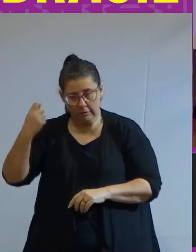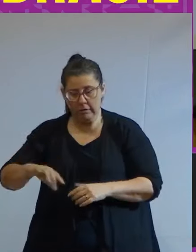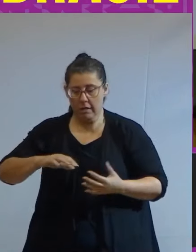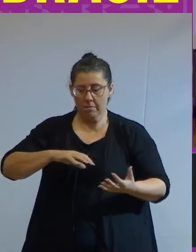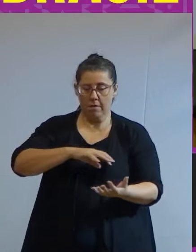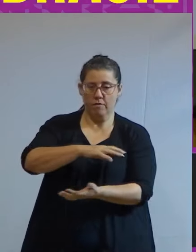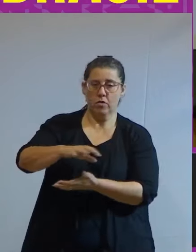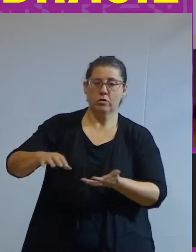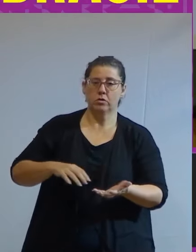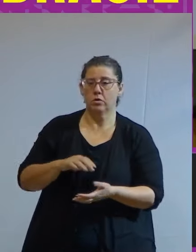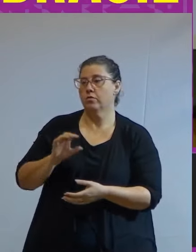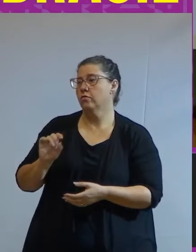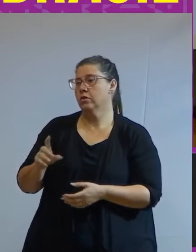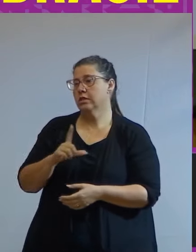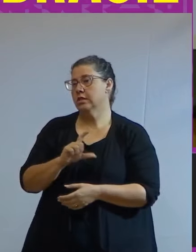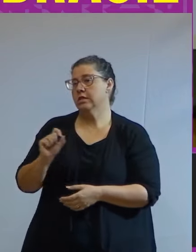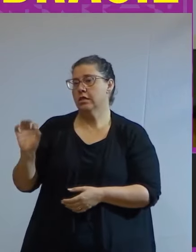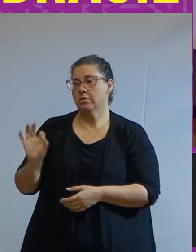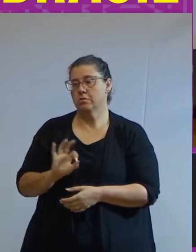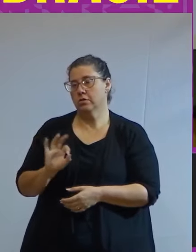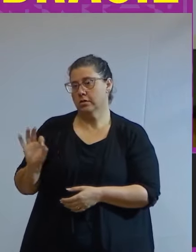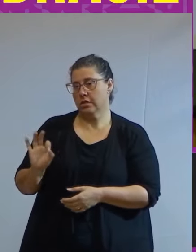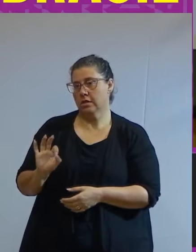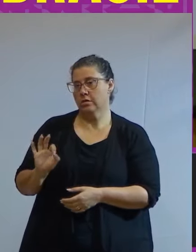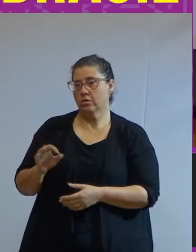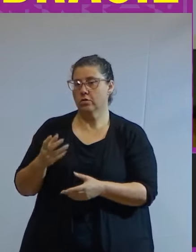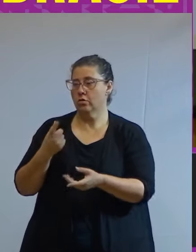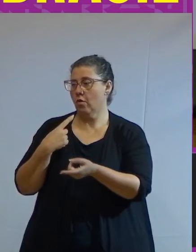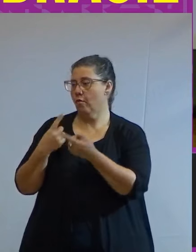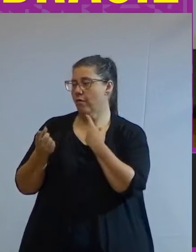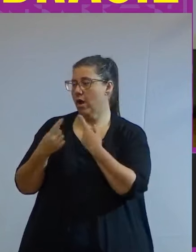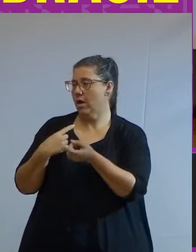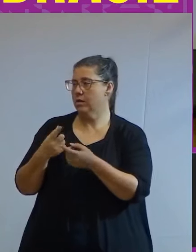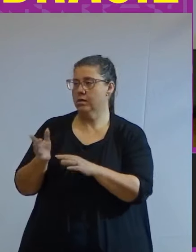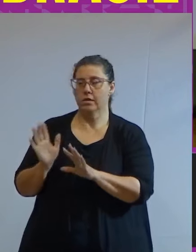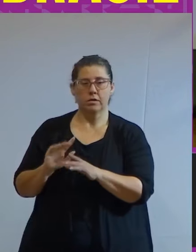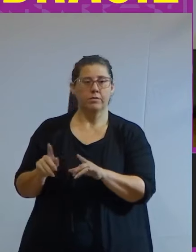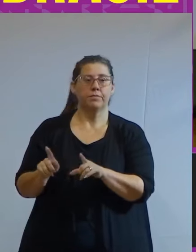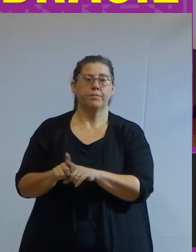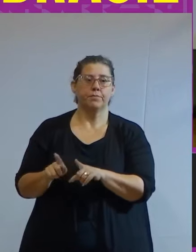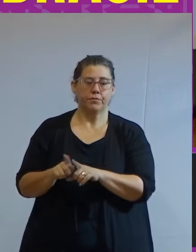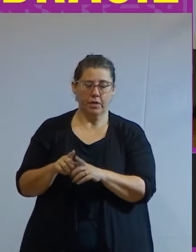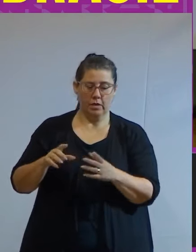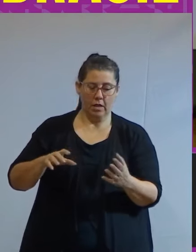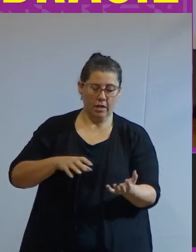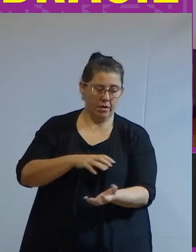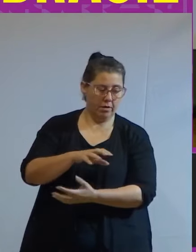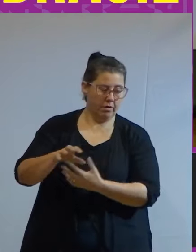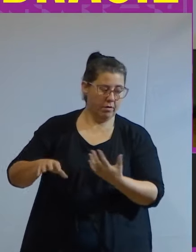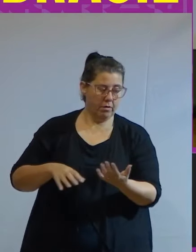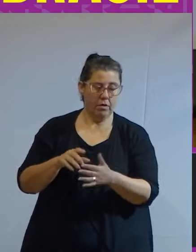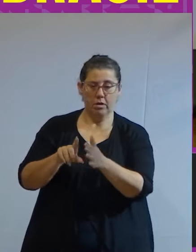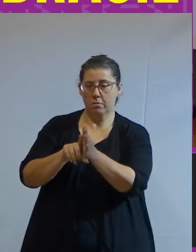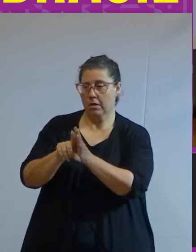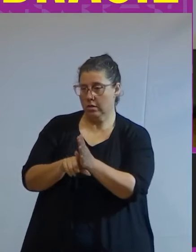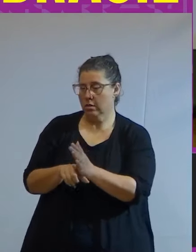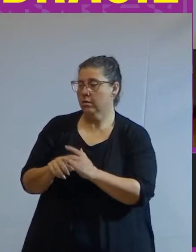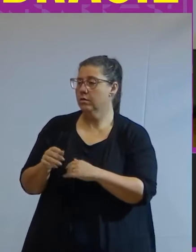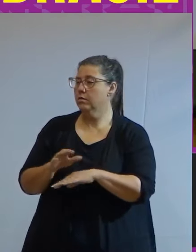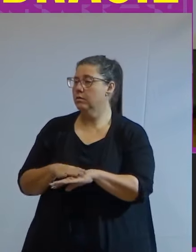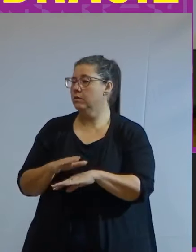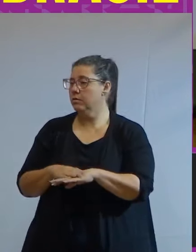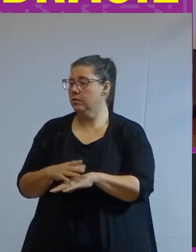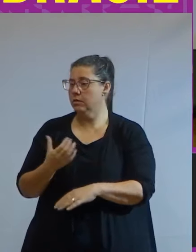não foi na base 100% infelizmente do diálogo foi na base também dessas revoluções e nessa pesquisa que realizamos